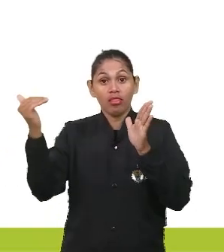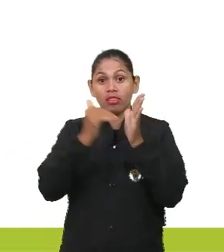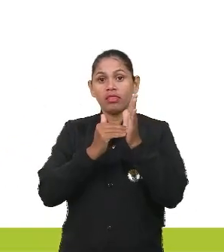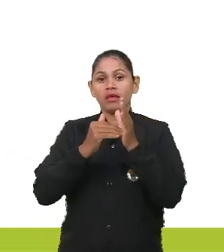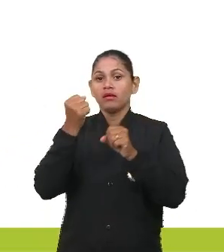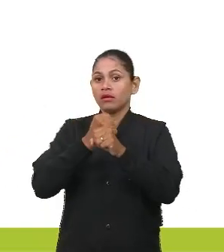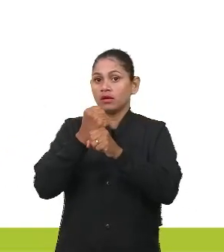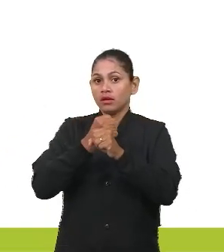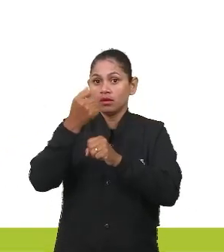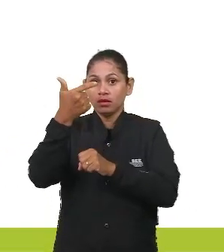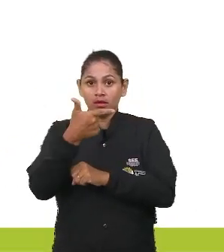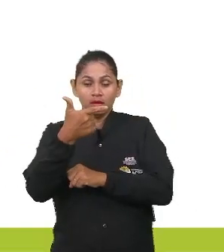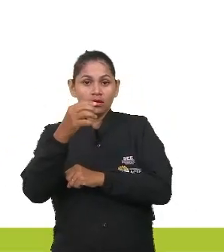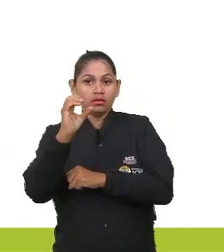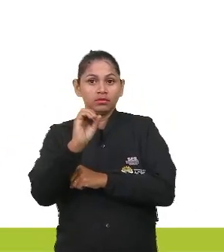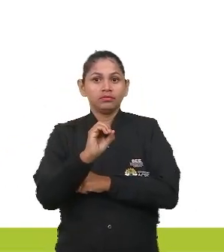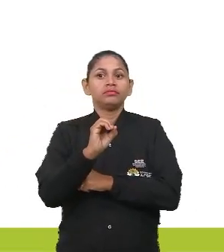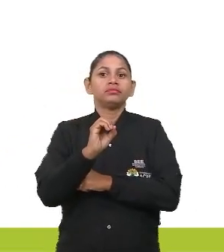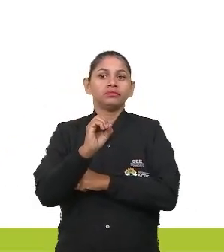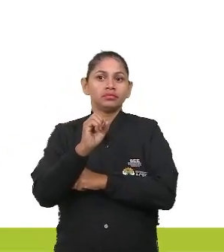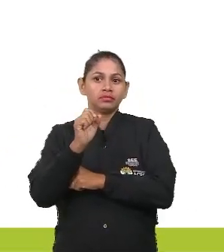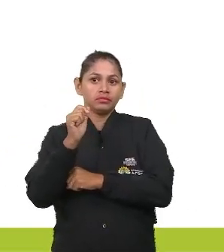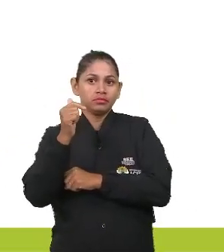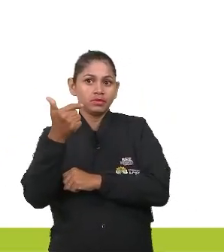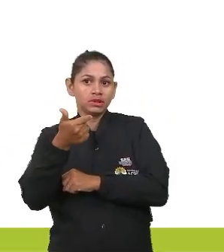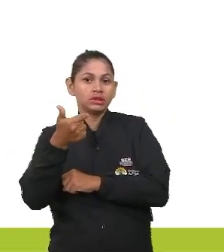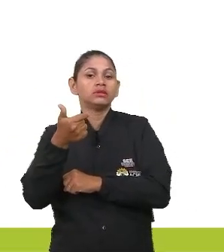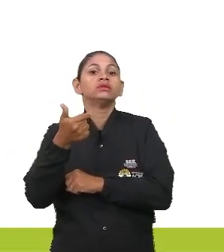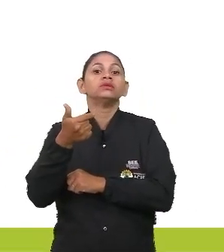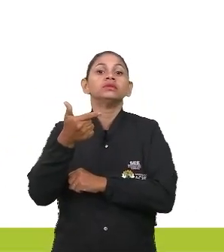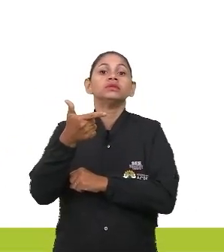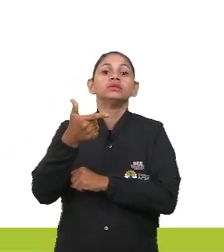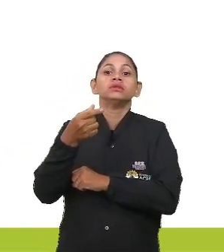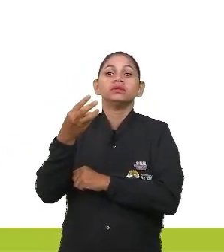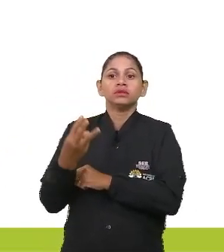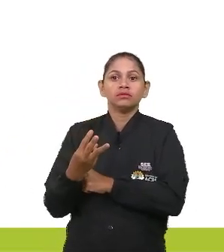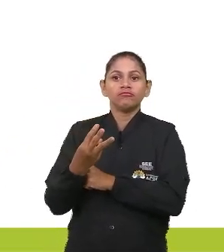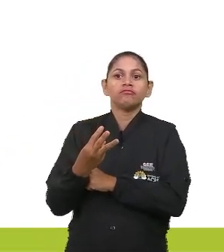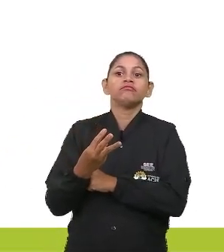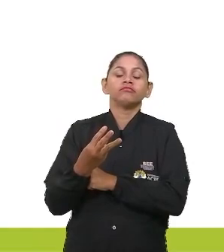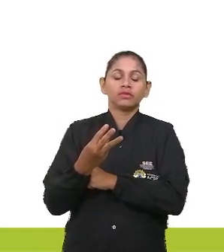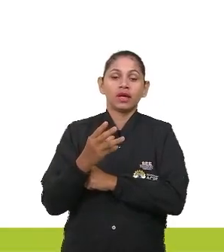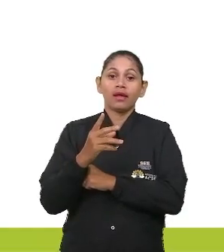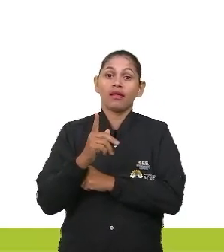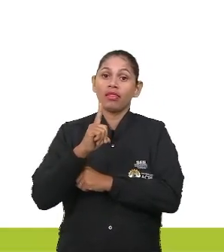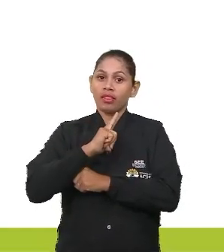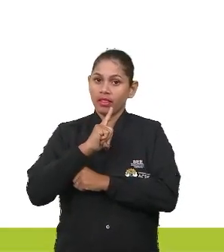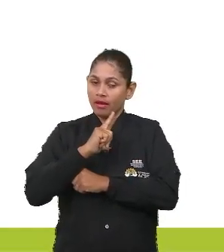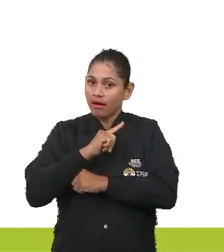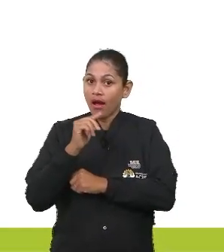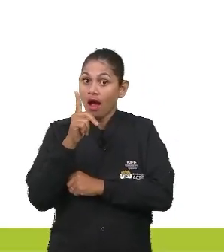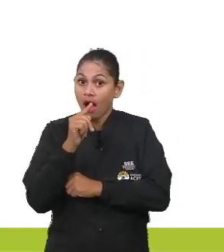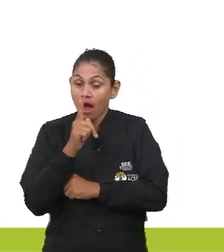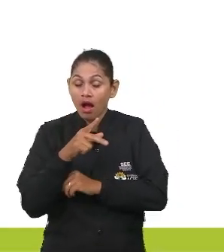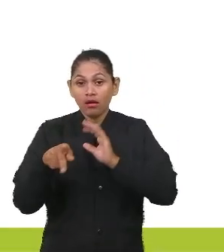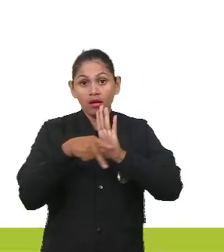100% do território nacional seja abastecido por água potável e até